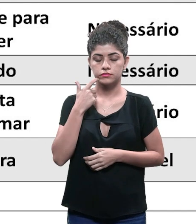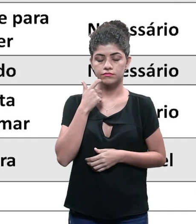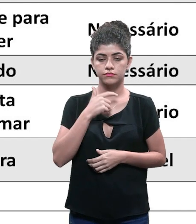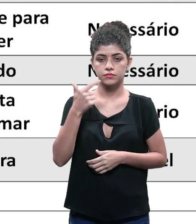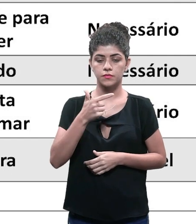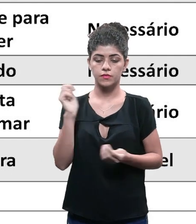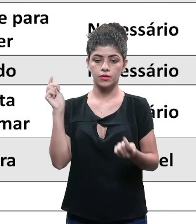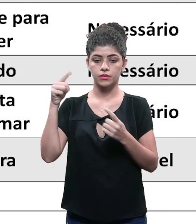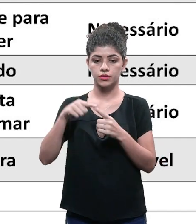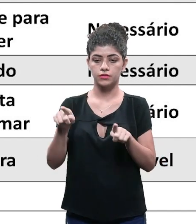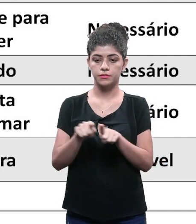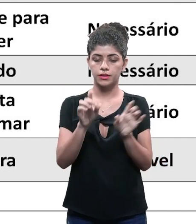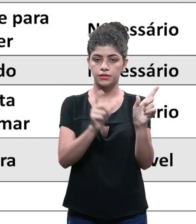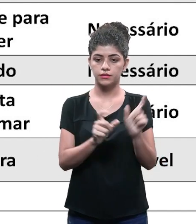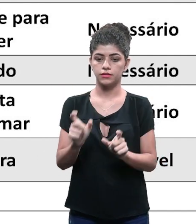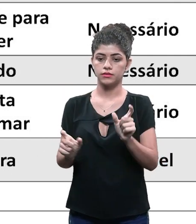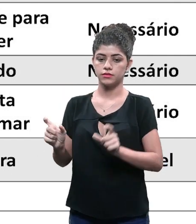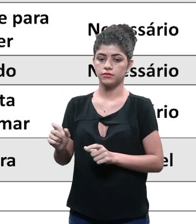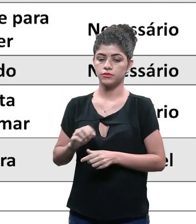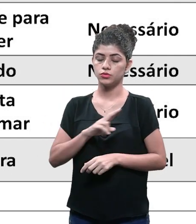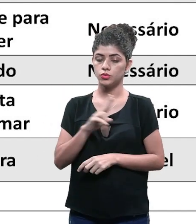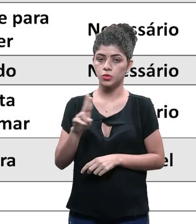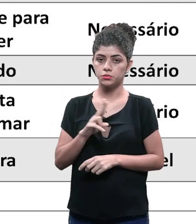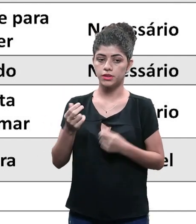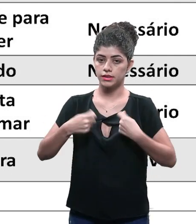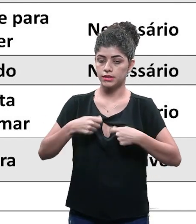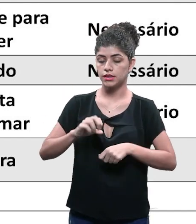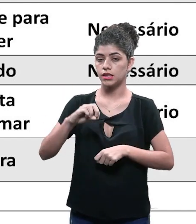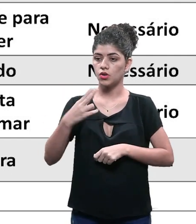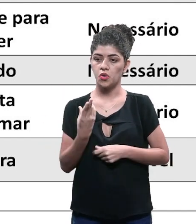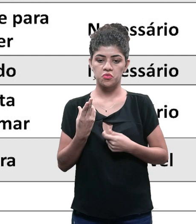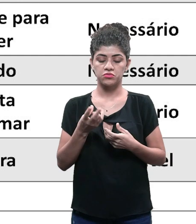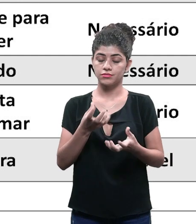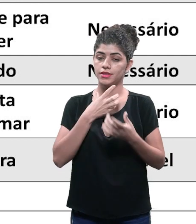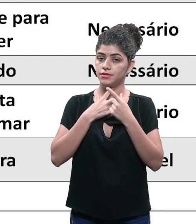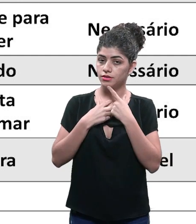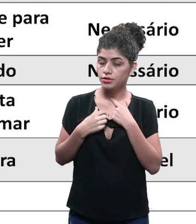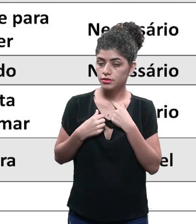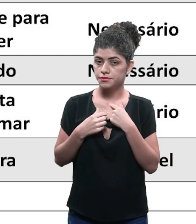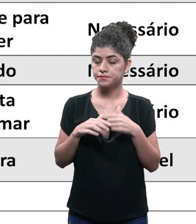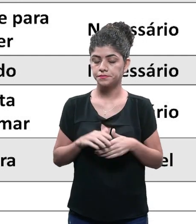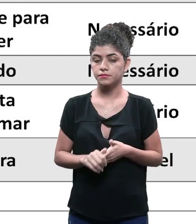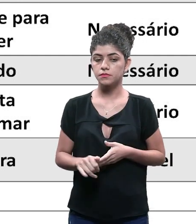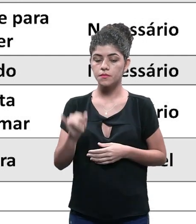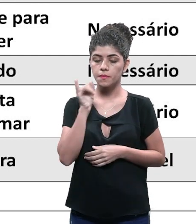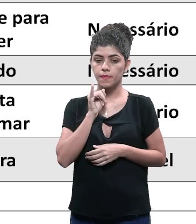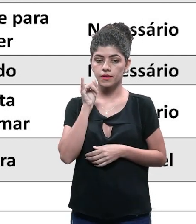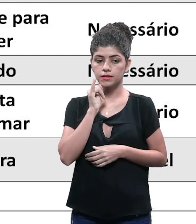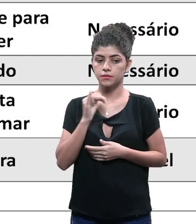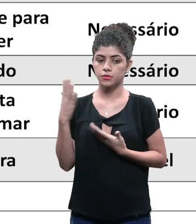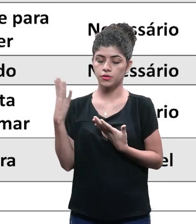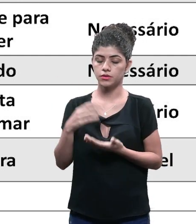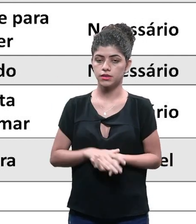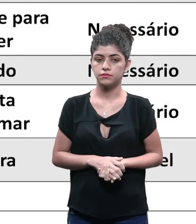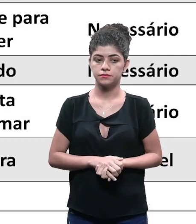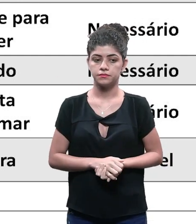segunda coluna do meio são os objetivos e a classificação tu vai dizer uma única coisa. Ou ela é necessária, ou ela é desejável. Vou fazer um exemplo aqui